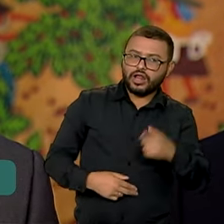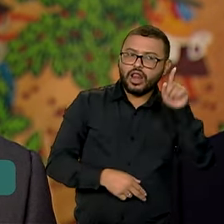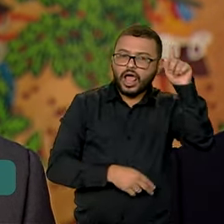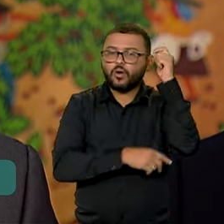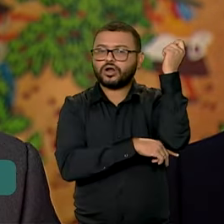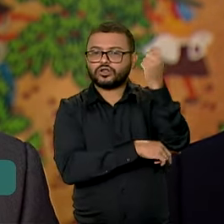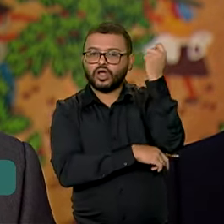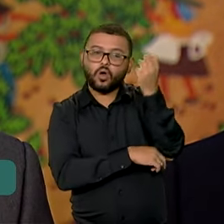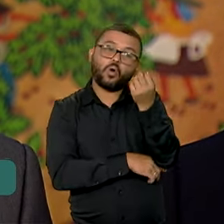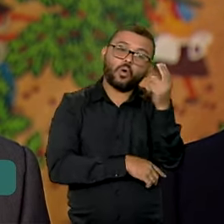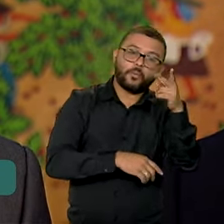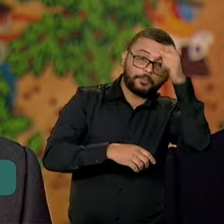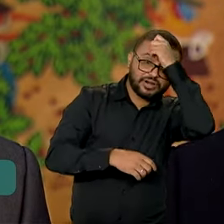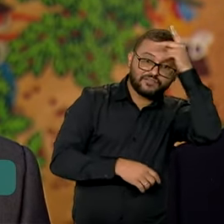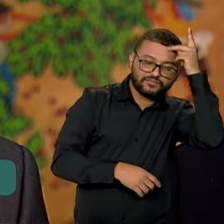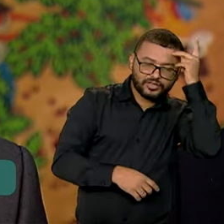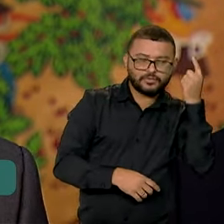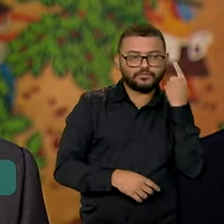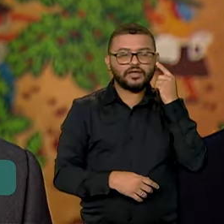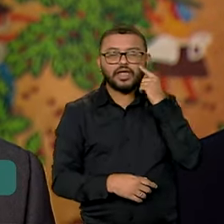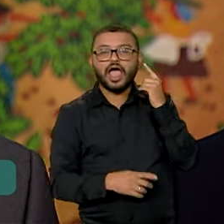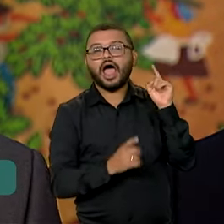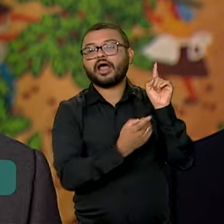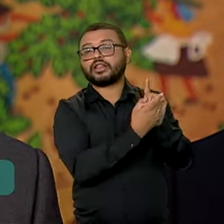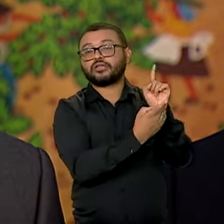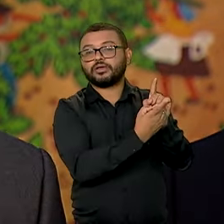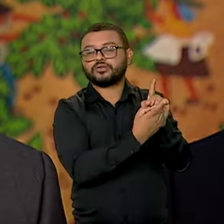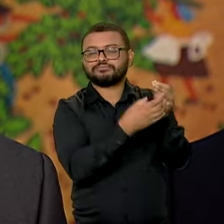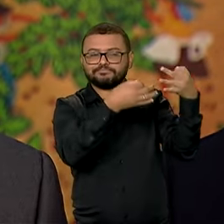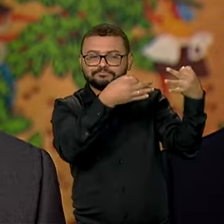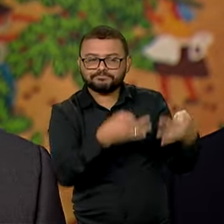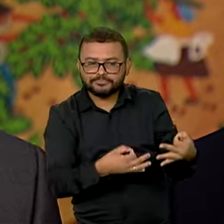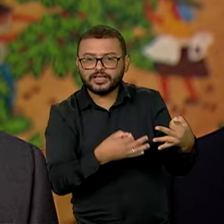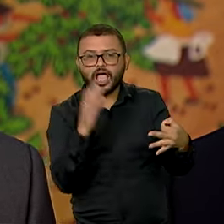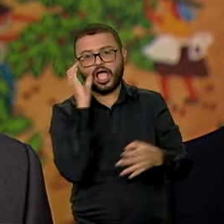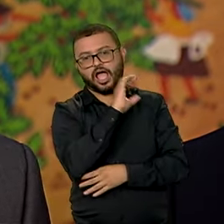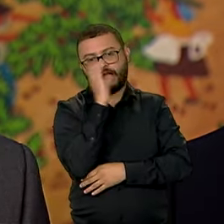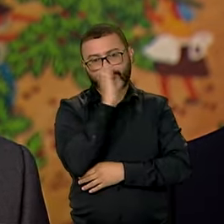prefeituras, e preste o atendimento na maior medida possível. Obrigado. Obrigado. Obrigado. Obrigado.